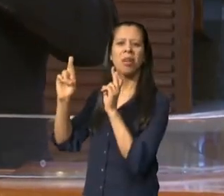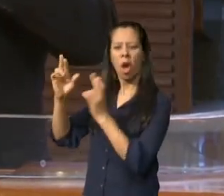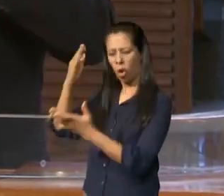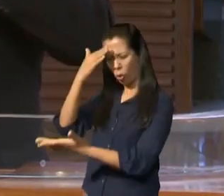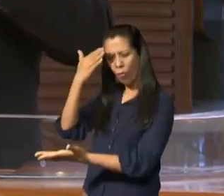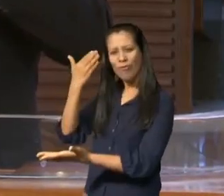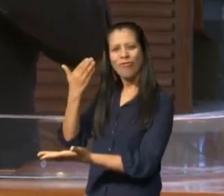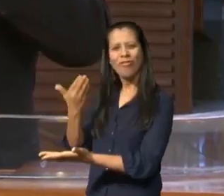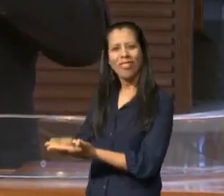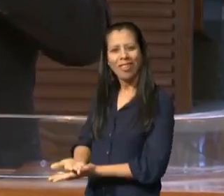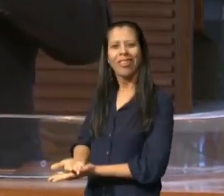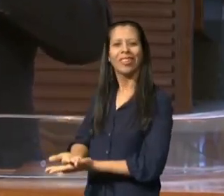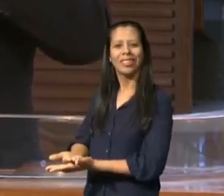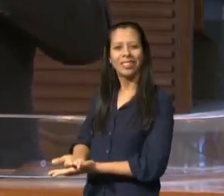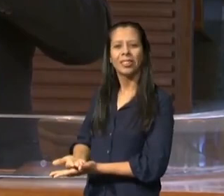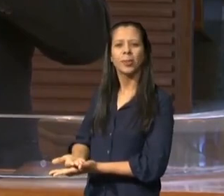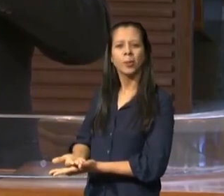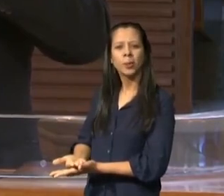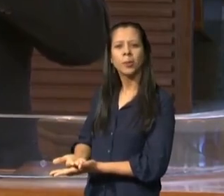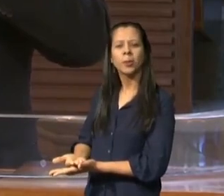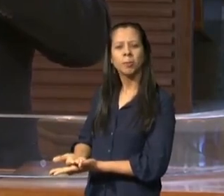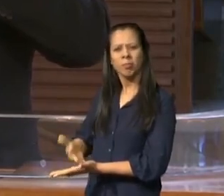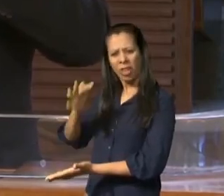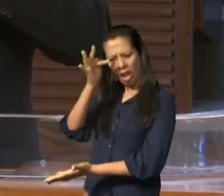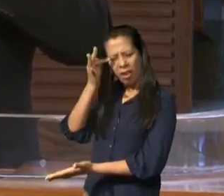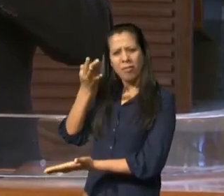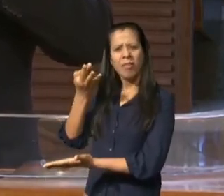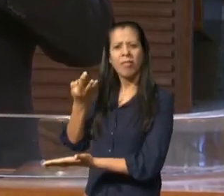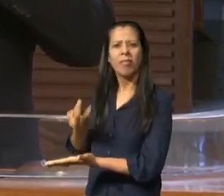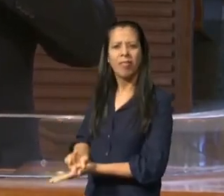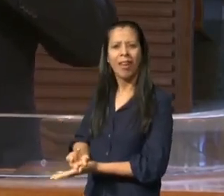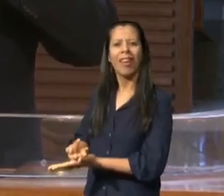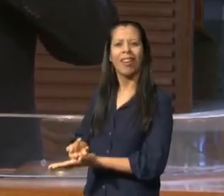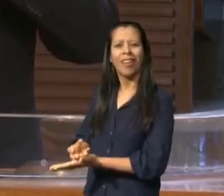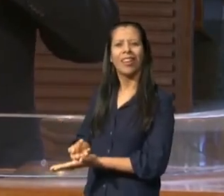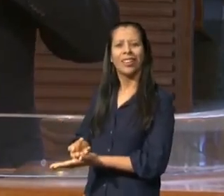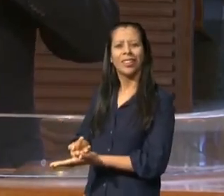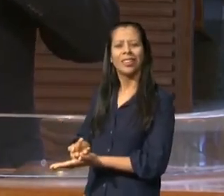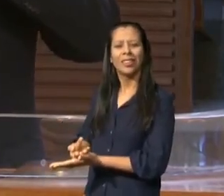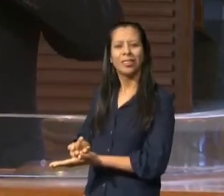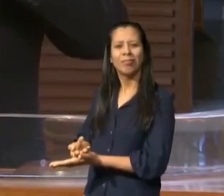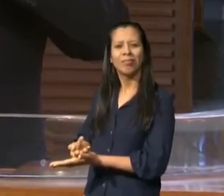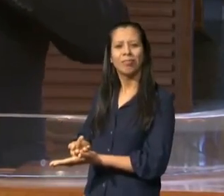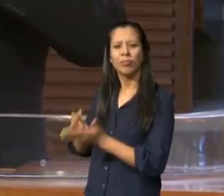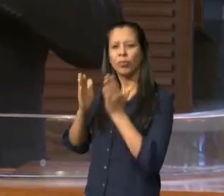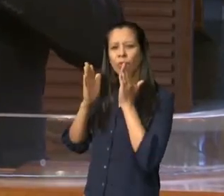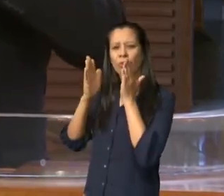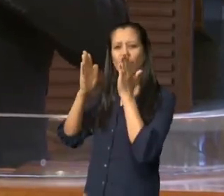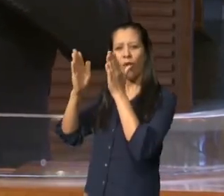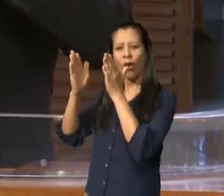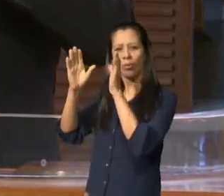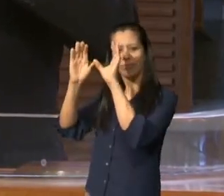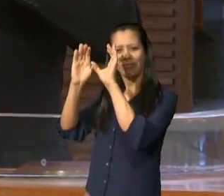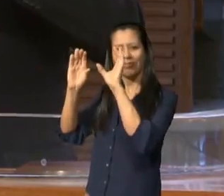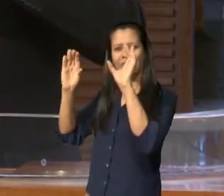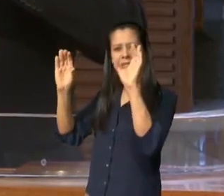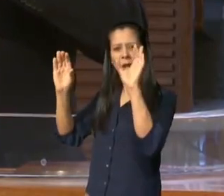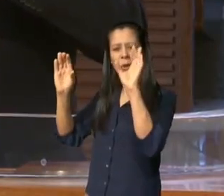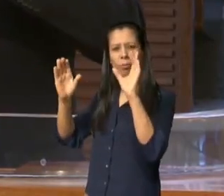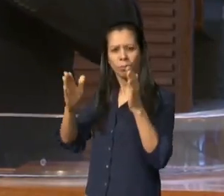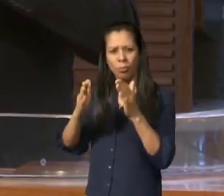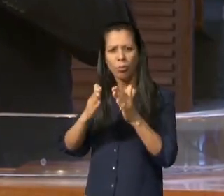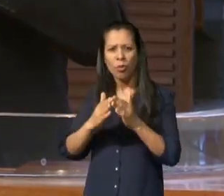e a confirmação da sua fé vamos orar convido você que está aqui a ficar em pé